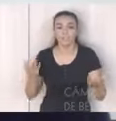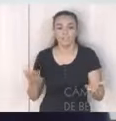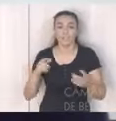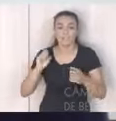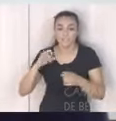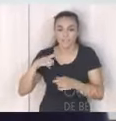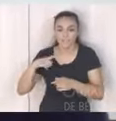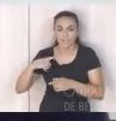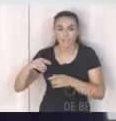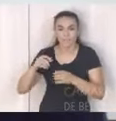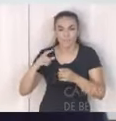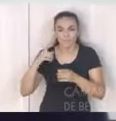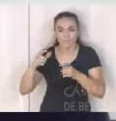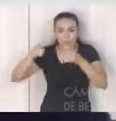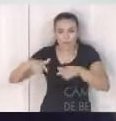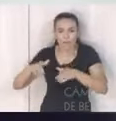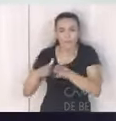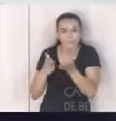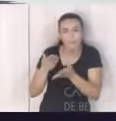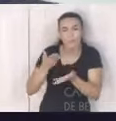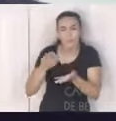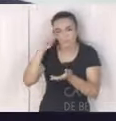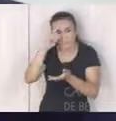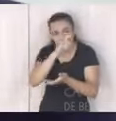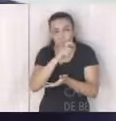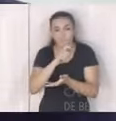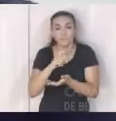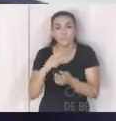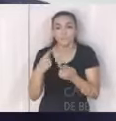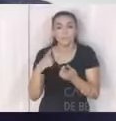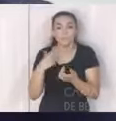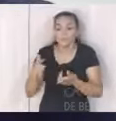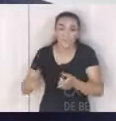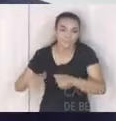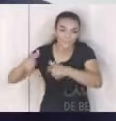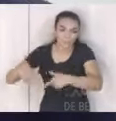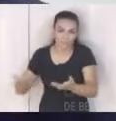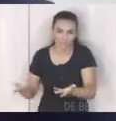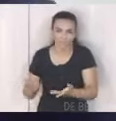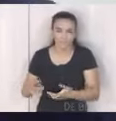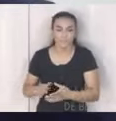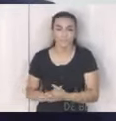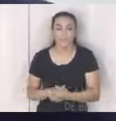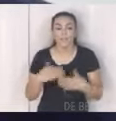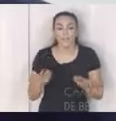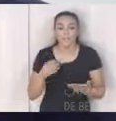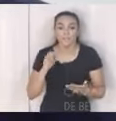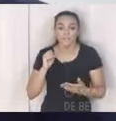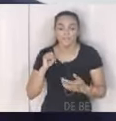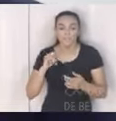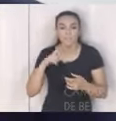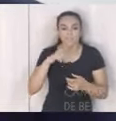infraestrutura precária precária até não tem infraestrutura né e como as questões de